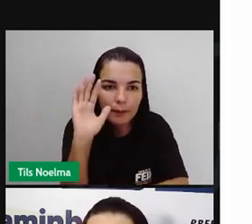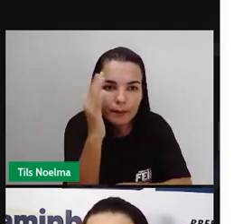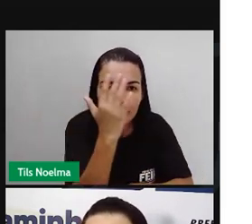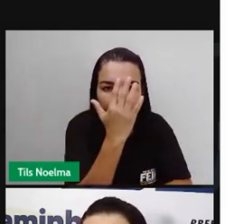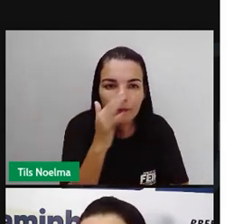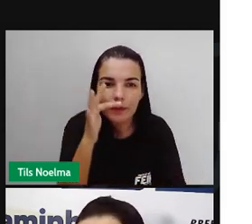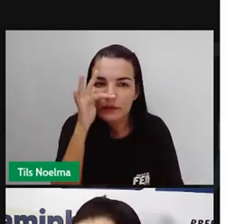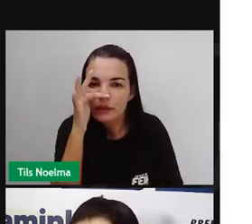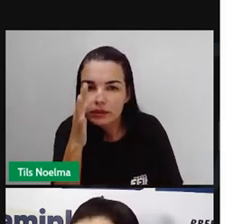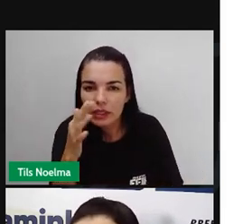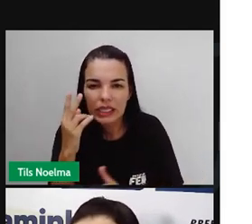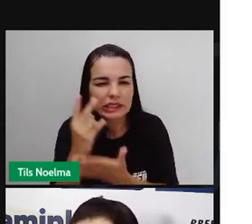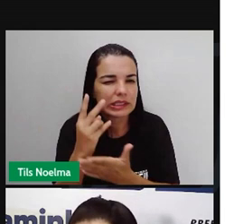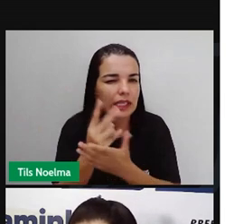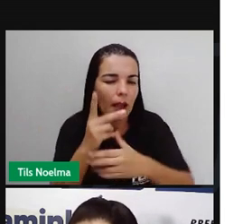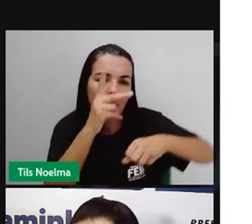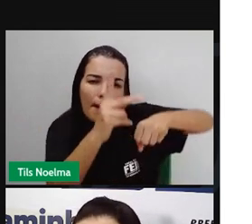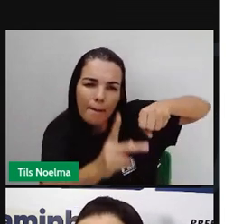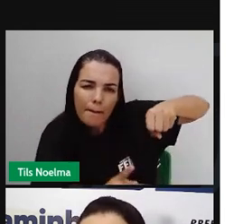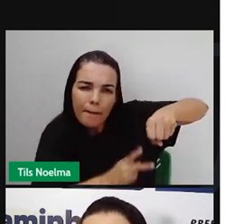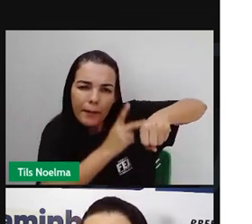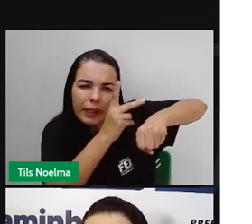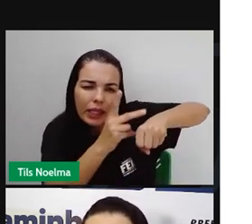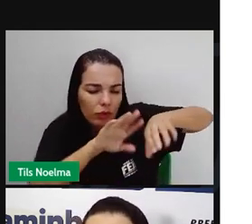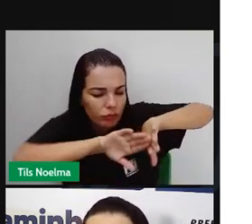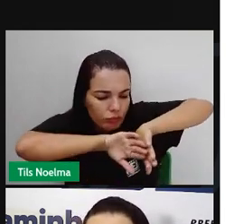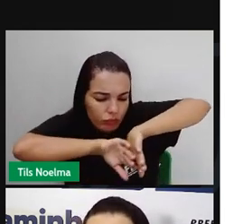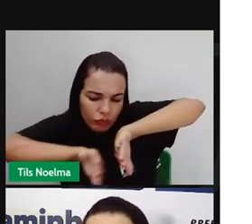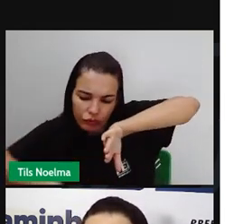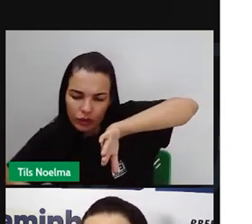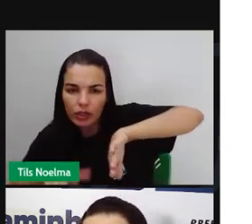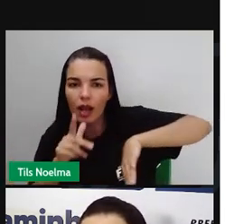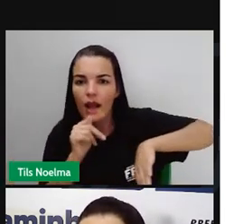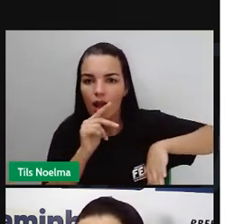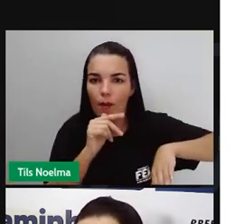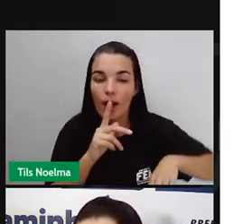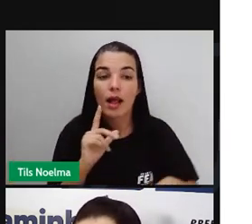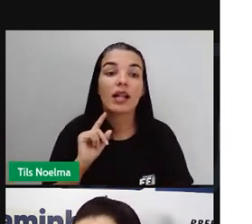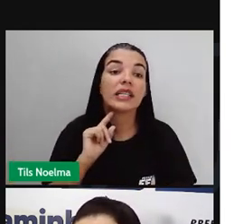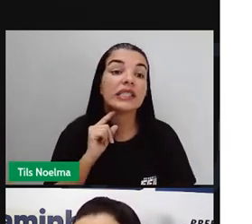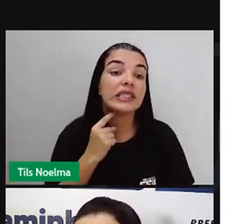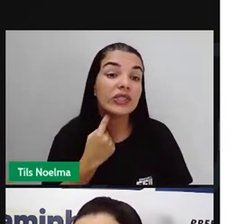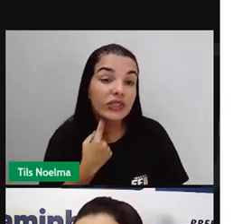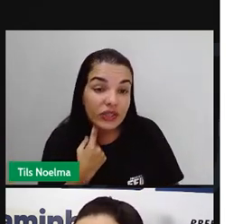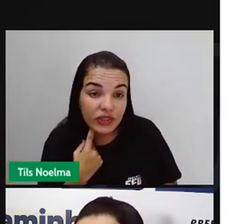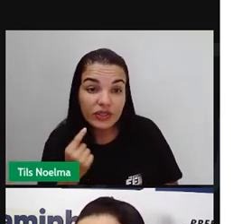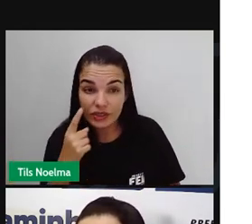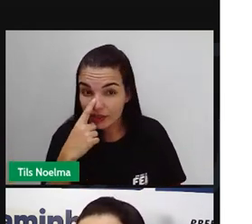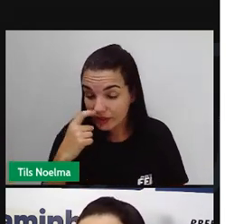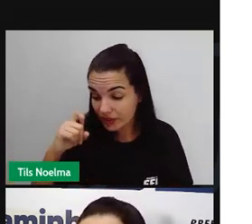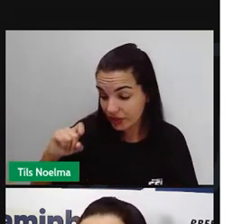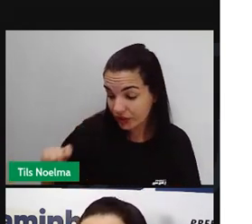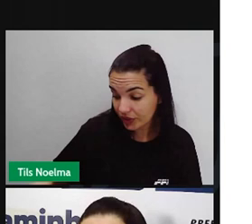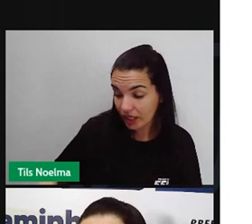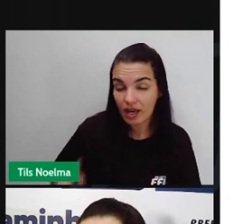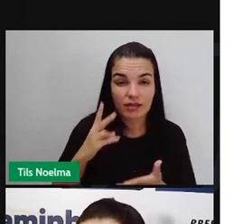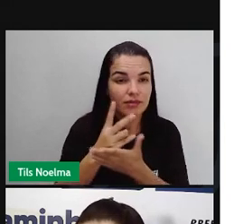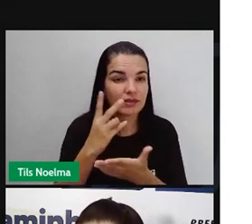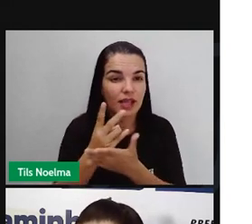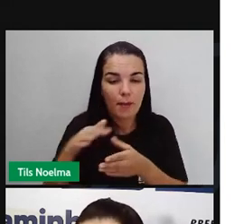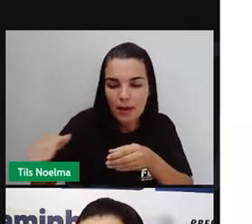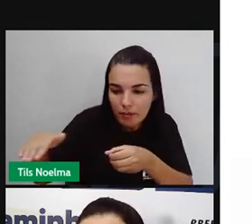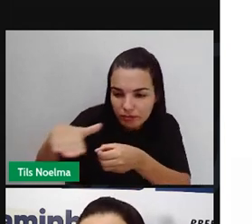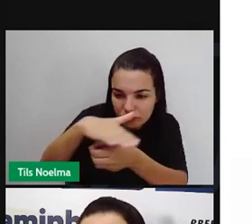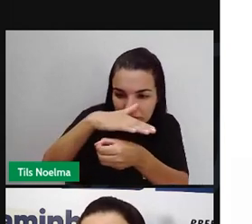sempre a água dos pneus e mantenha as lixeiras sempre bem fechadas, porque, por exemplo, nós estamos em um período